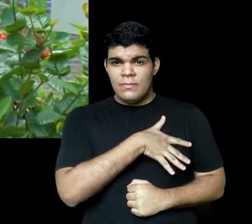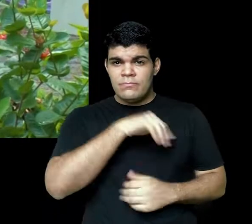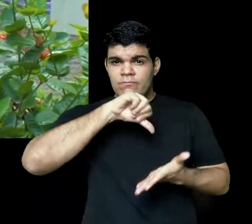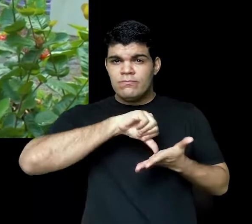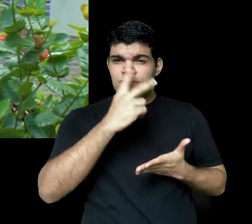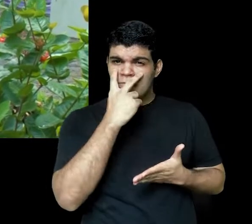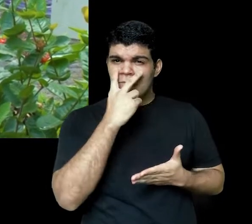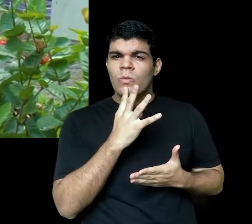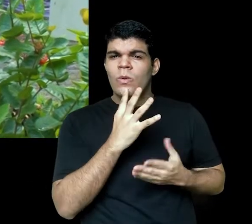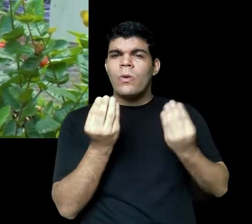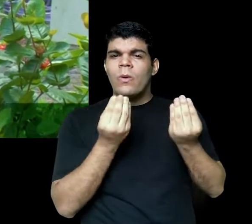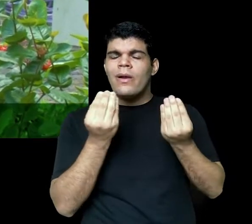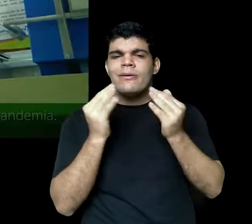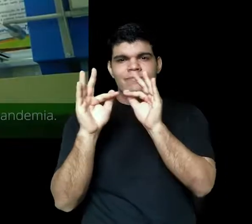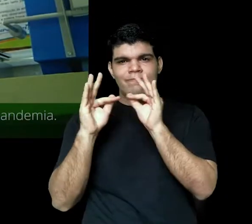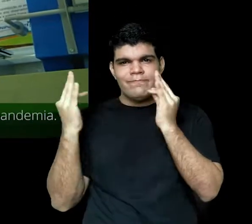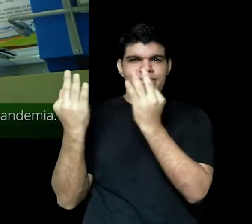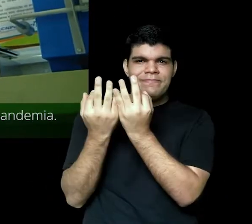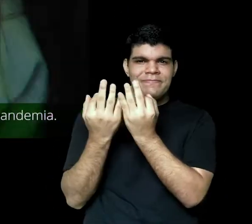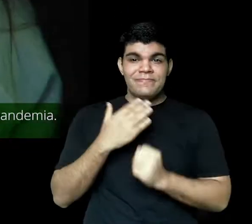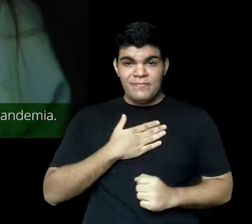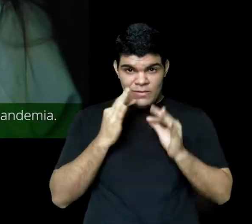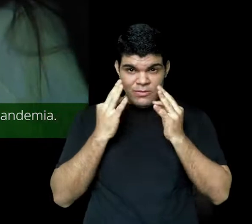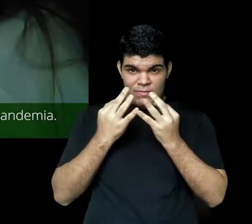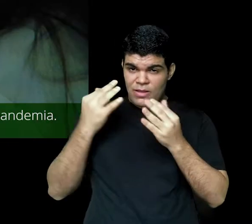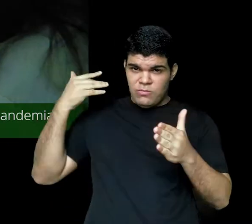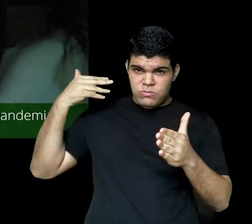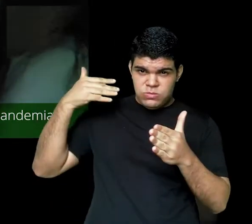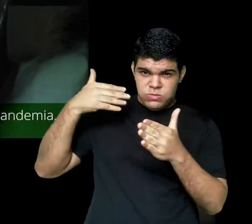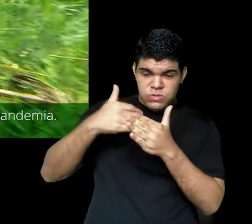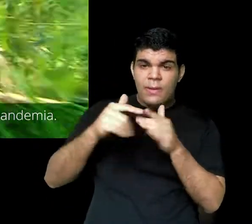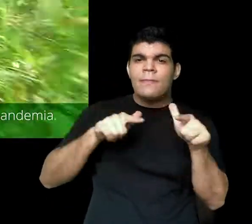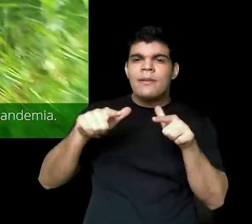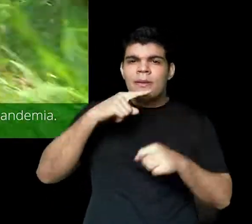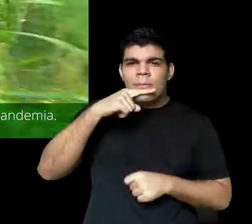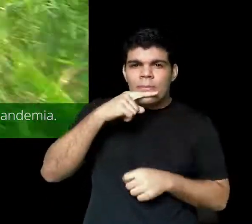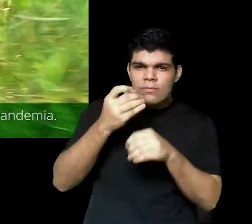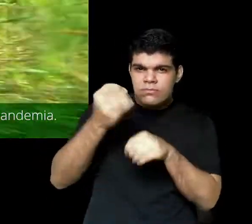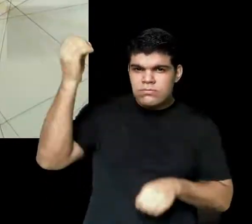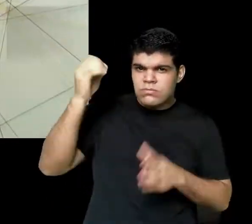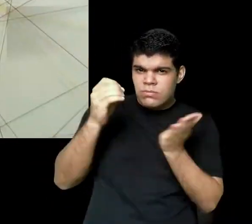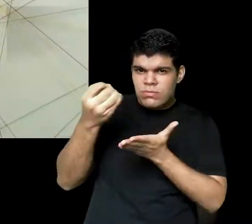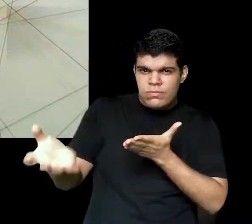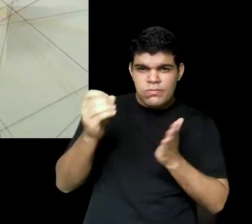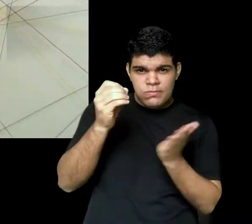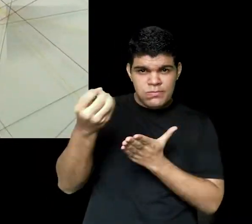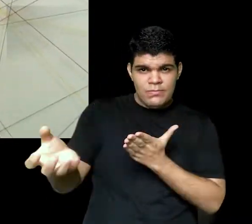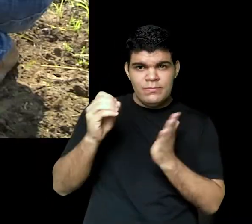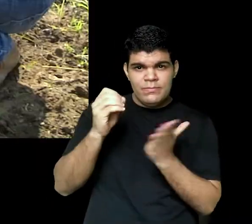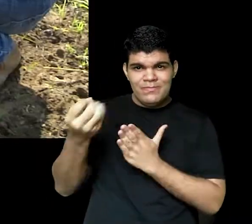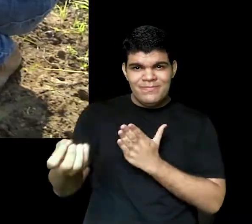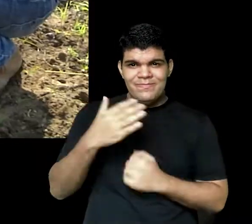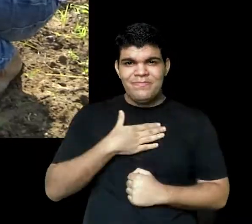Eu conheci o Campus Vitória por meios familiares. Desde os meus avós, meus pais, a família inteira foram cortadores de